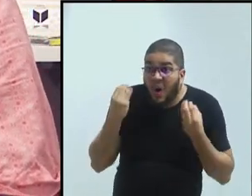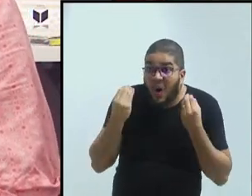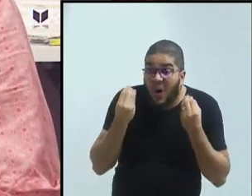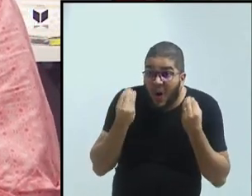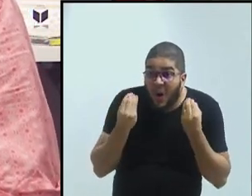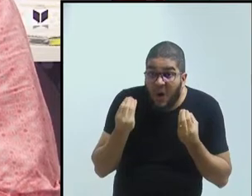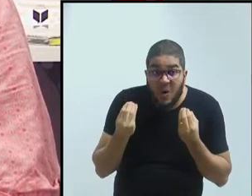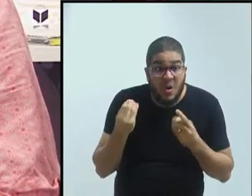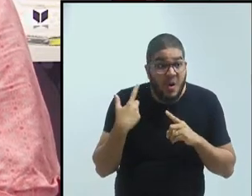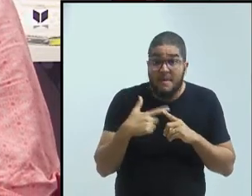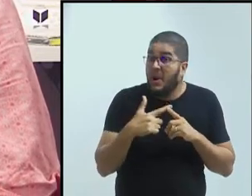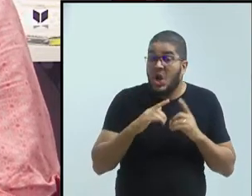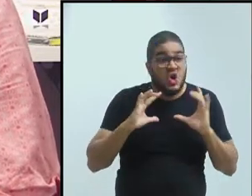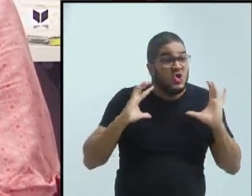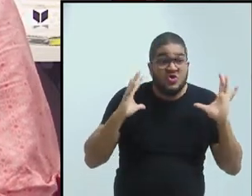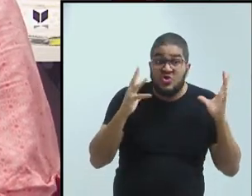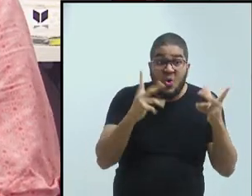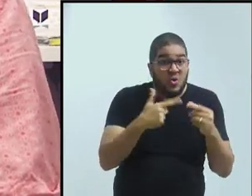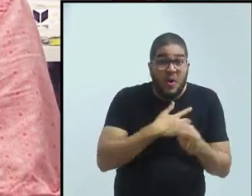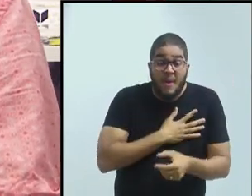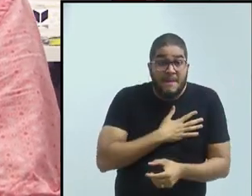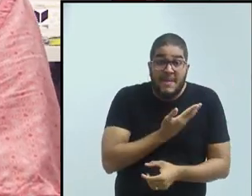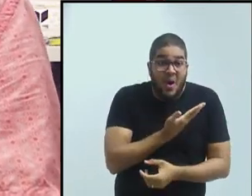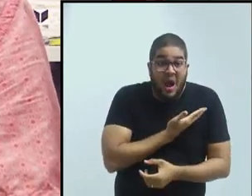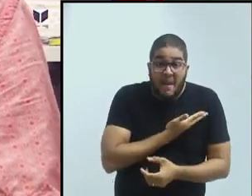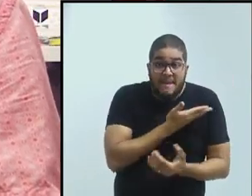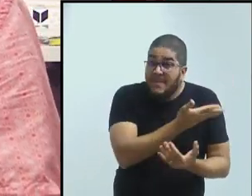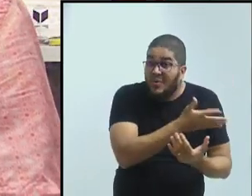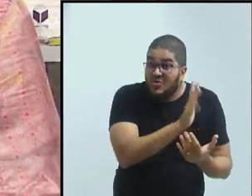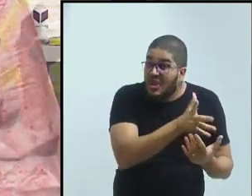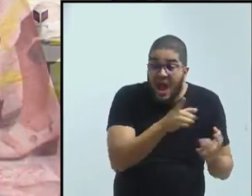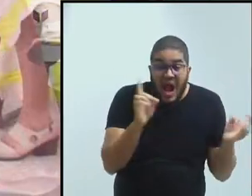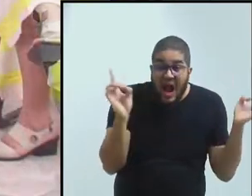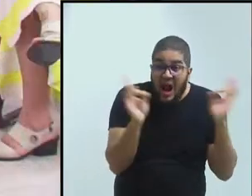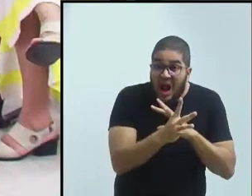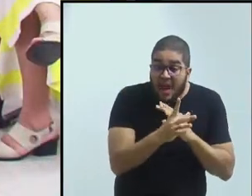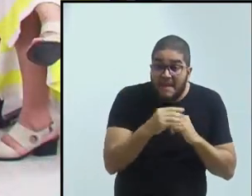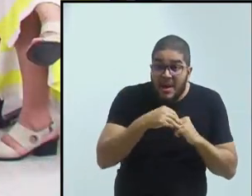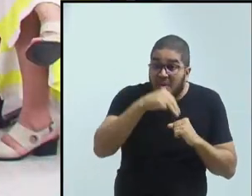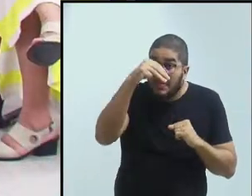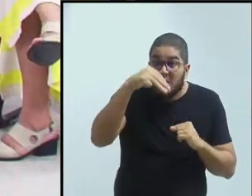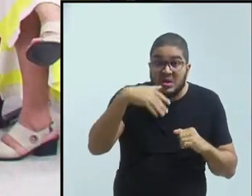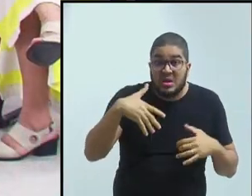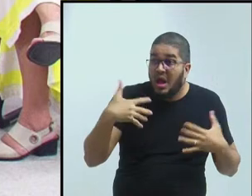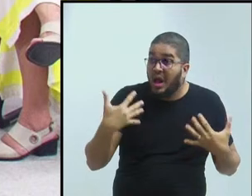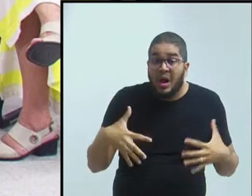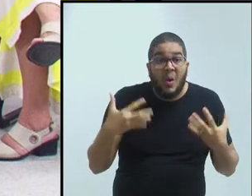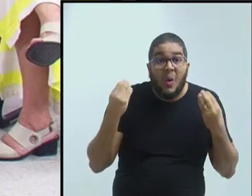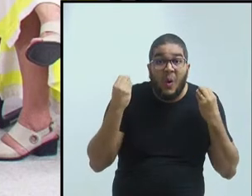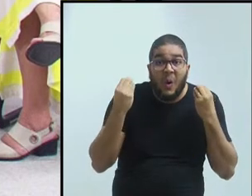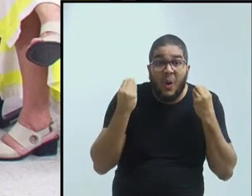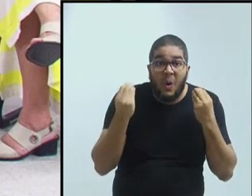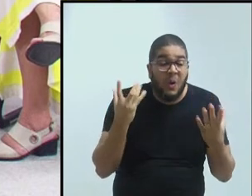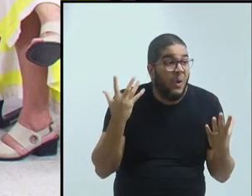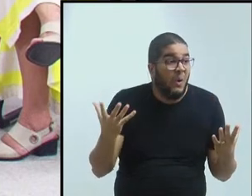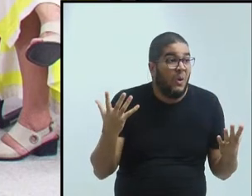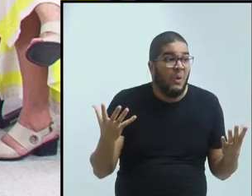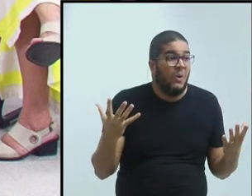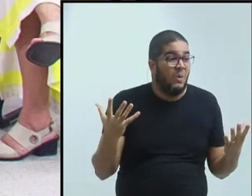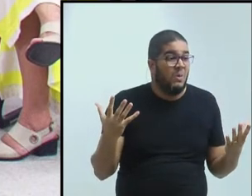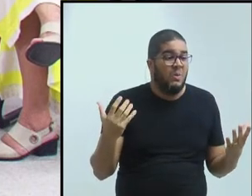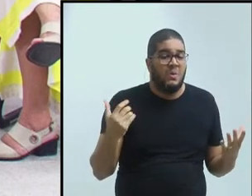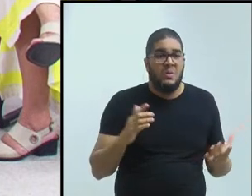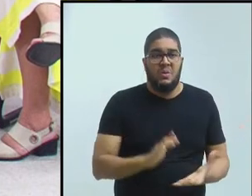terminando o mestrado nessa toada. Já tinha visto isso acontecer. e a